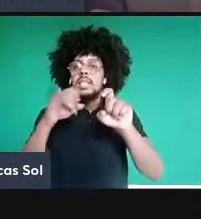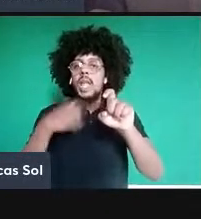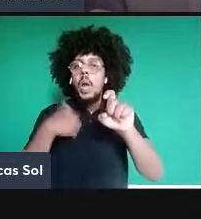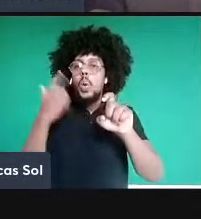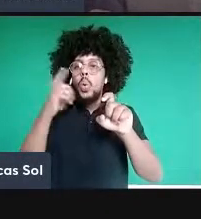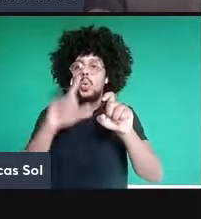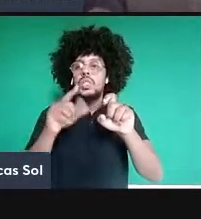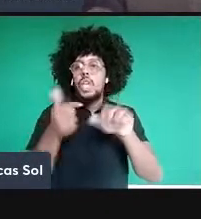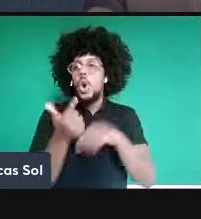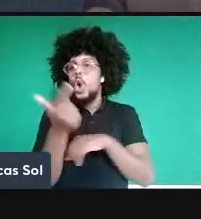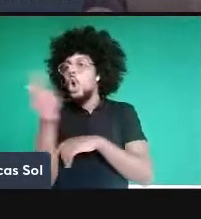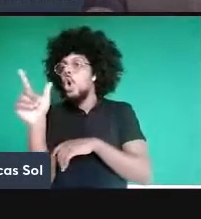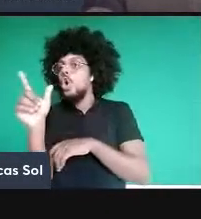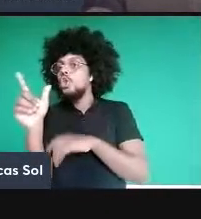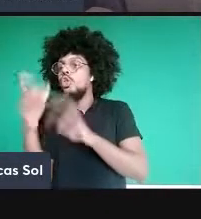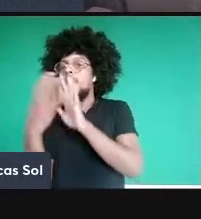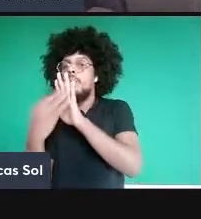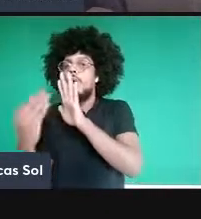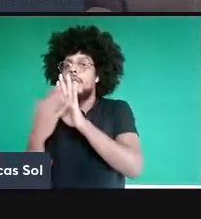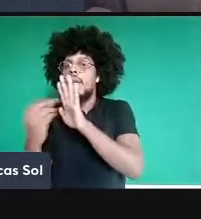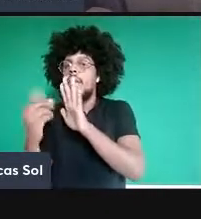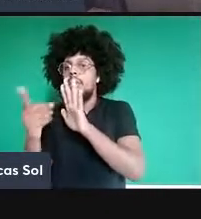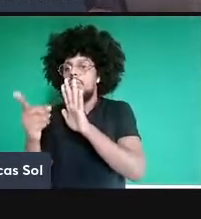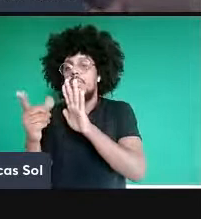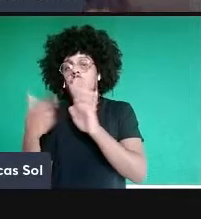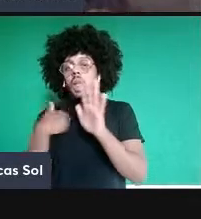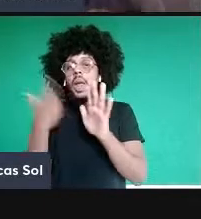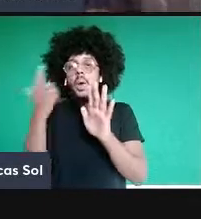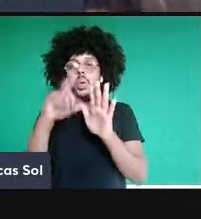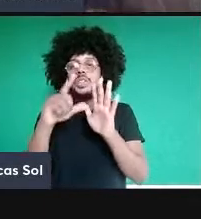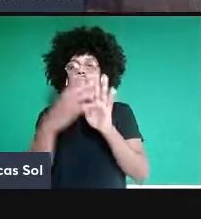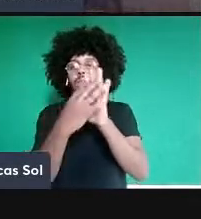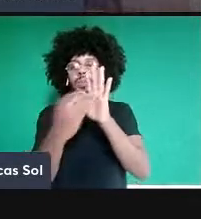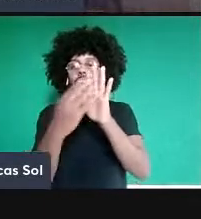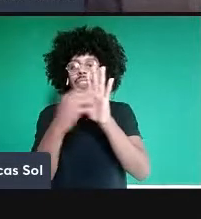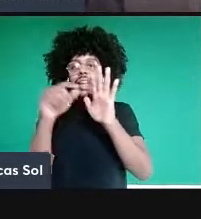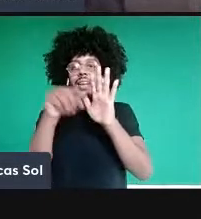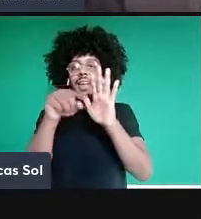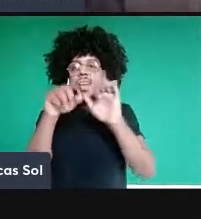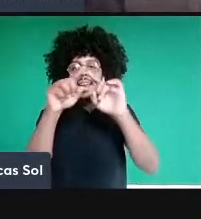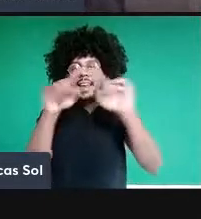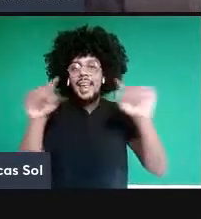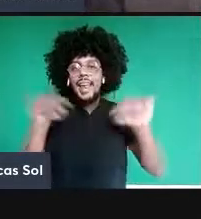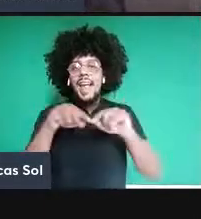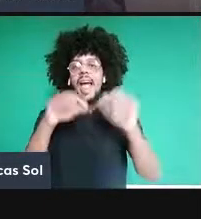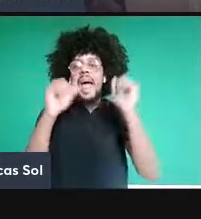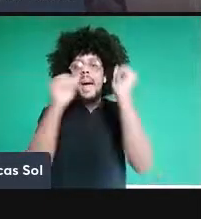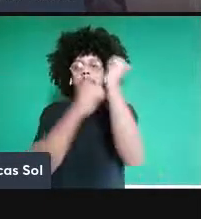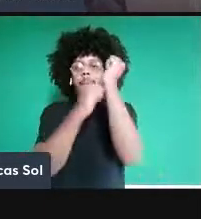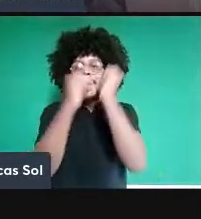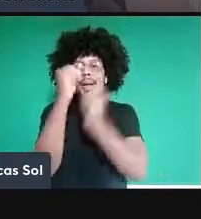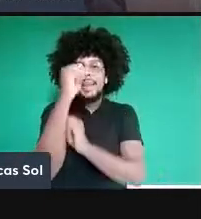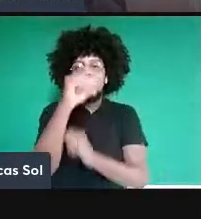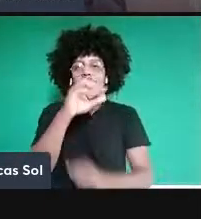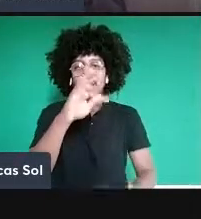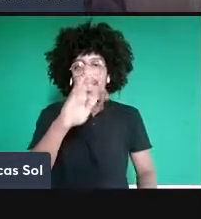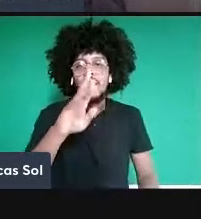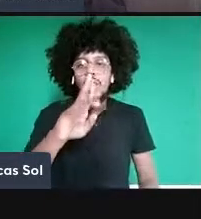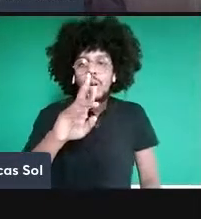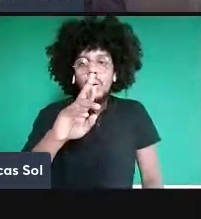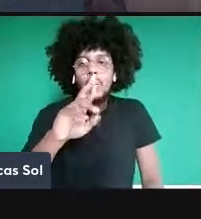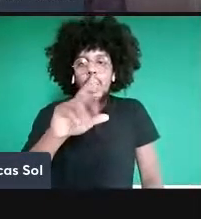também consigo fazer nesse modelo da máquina de Turing então de certa forma a máquina de Turing é um modelo universal de